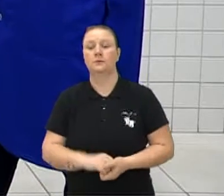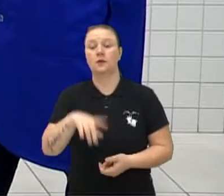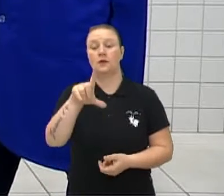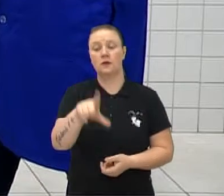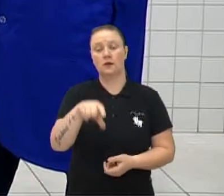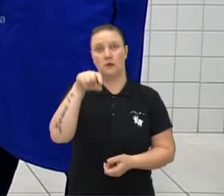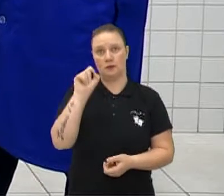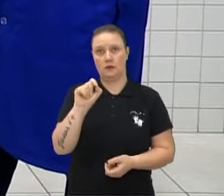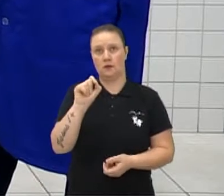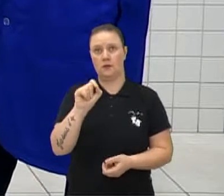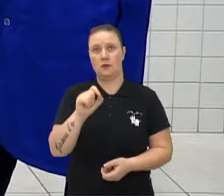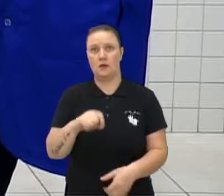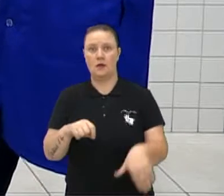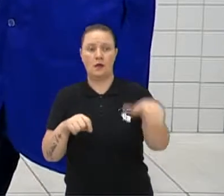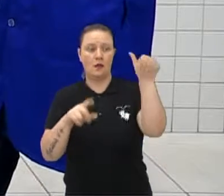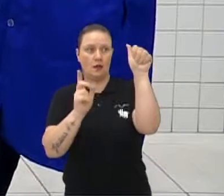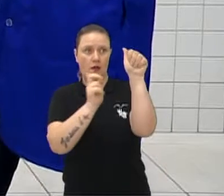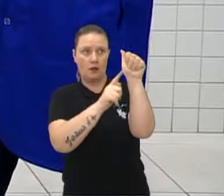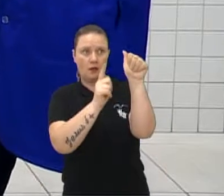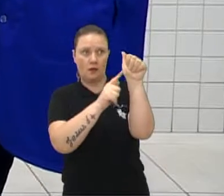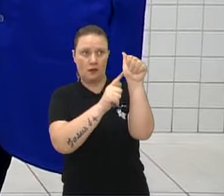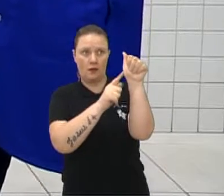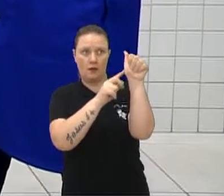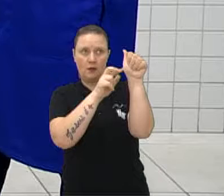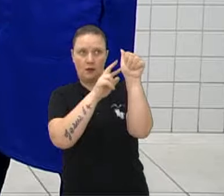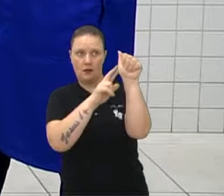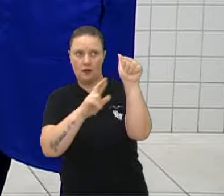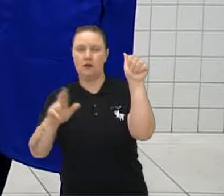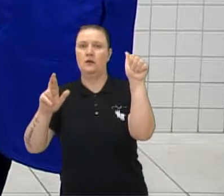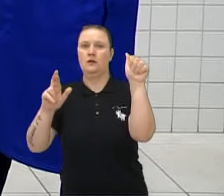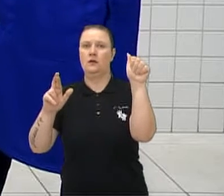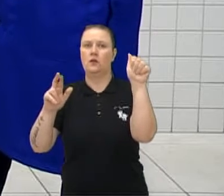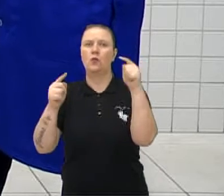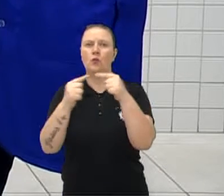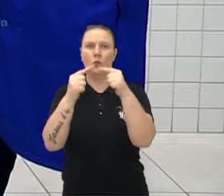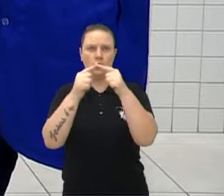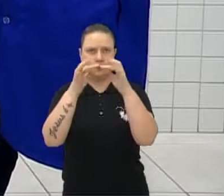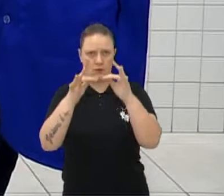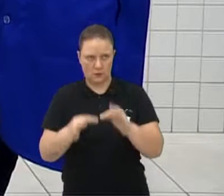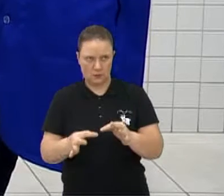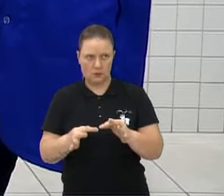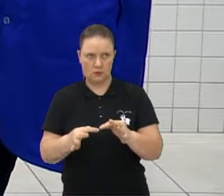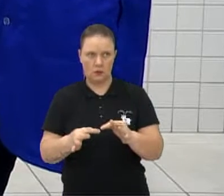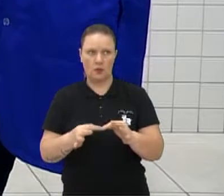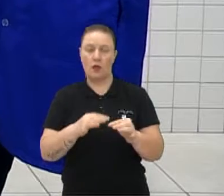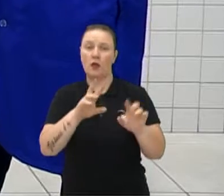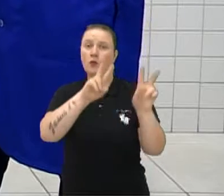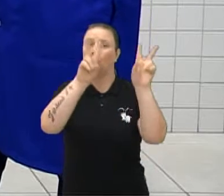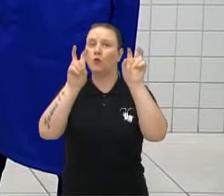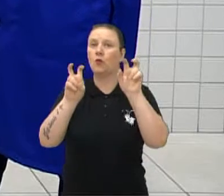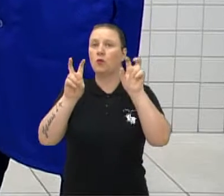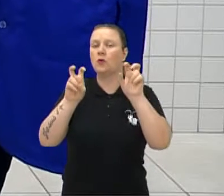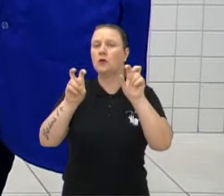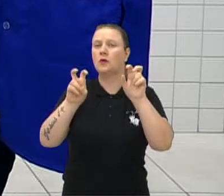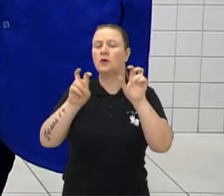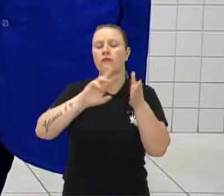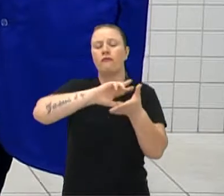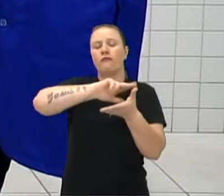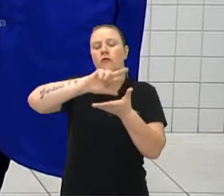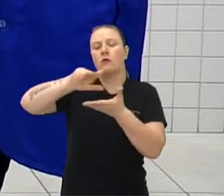escolheram a alternativa A. Ah, eles disseram que o termo street dance refere-se a vários